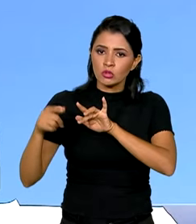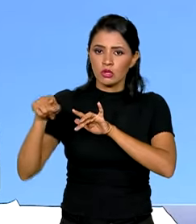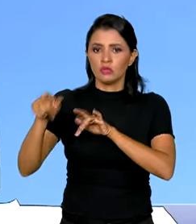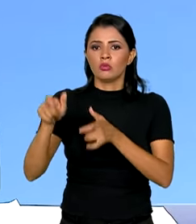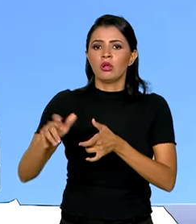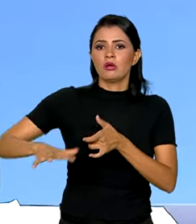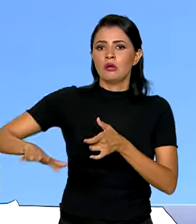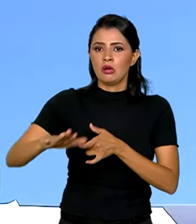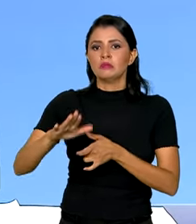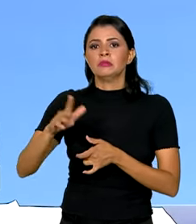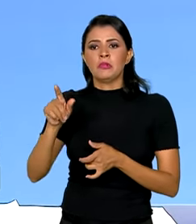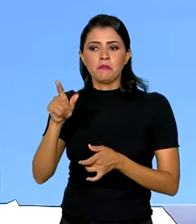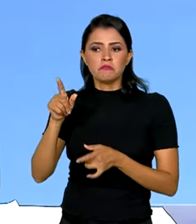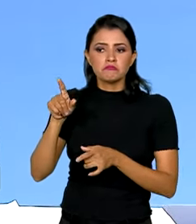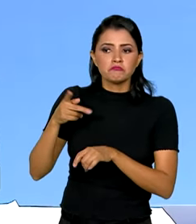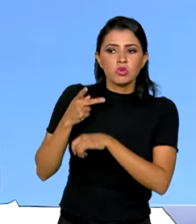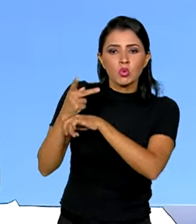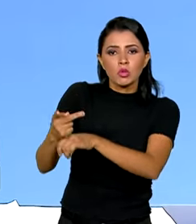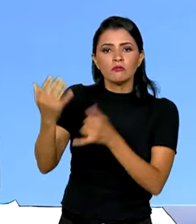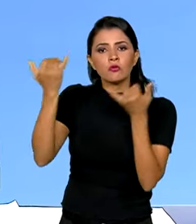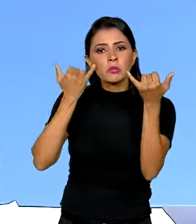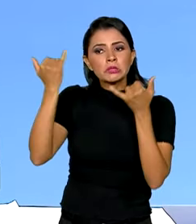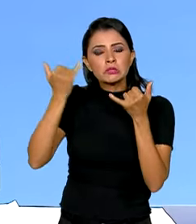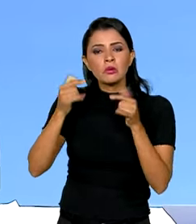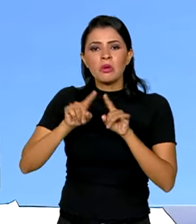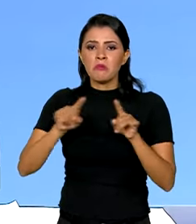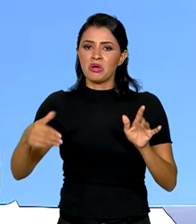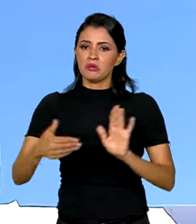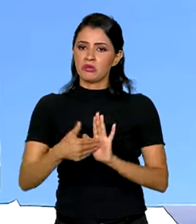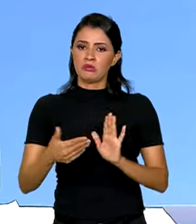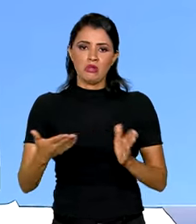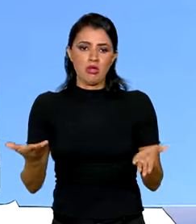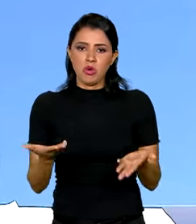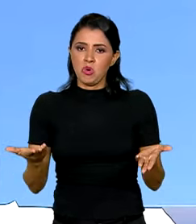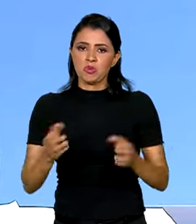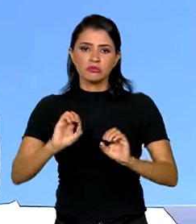buscando as informações disponíveis, mas até o momento não temos nenhuma novidade.